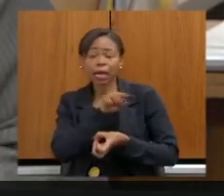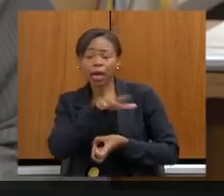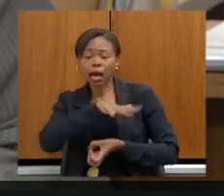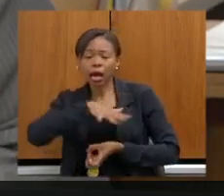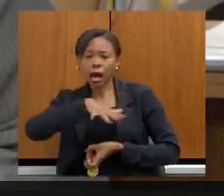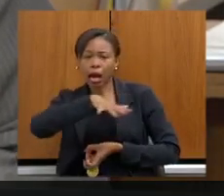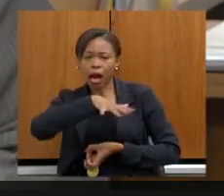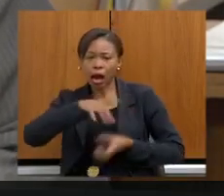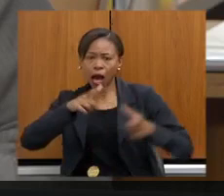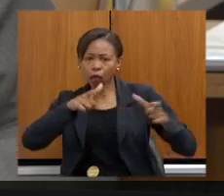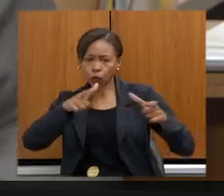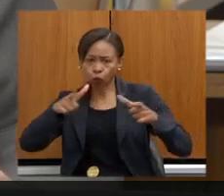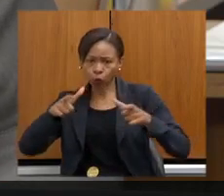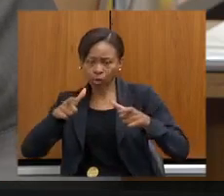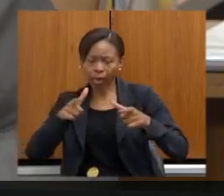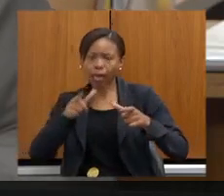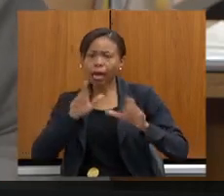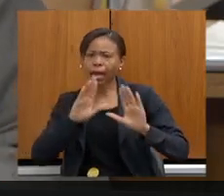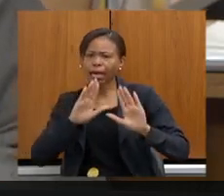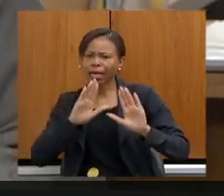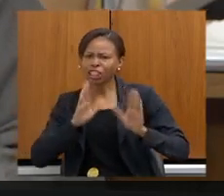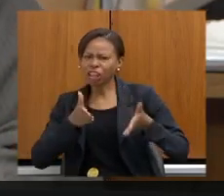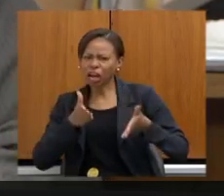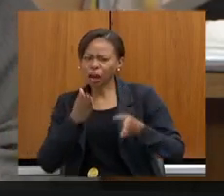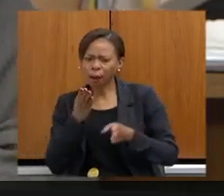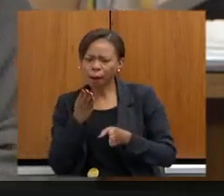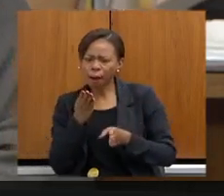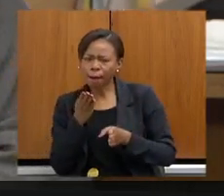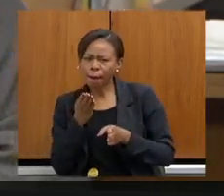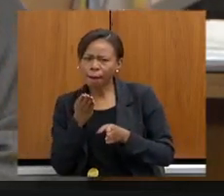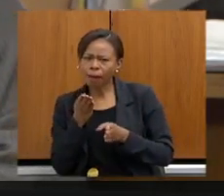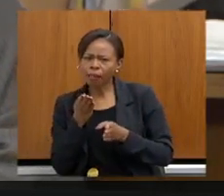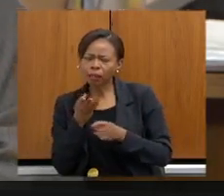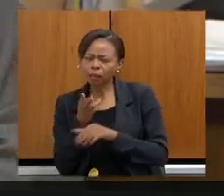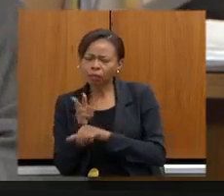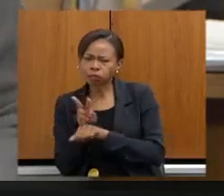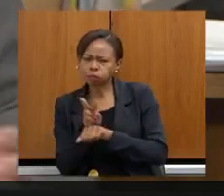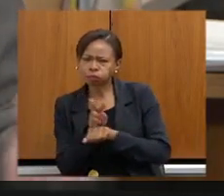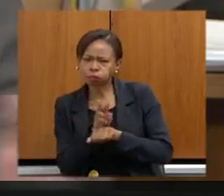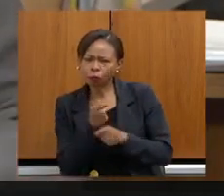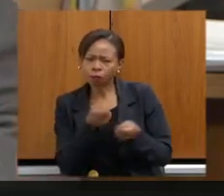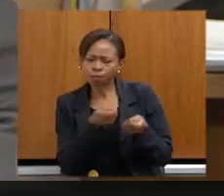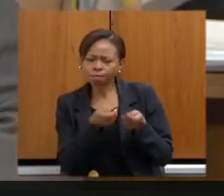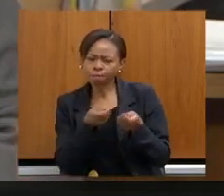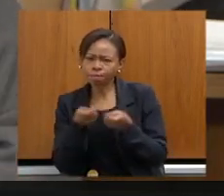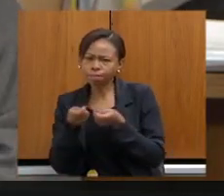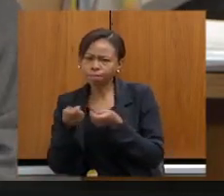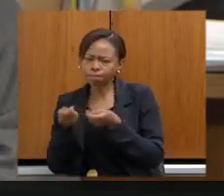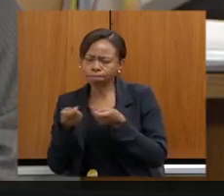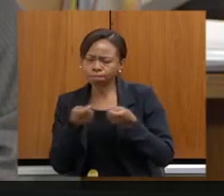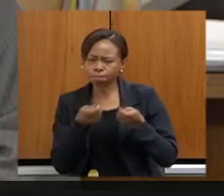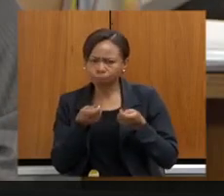E, assim que ele faz esse inventário de informações, ele passa para